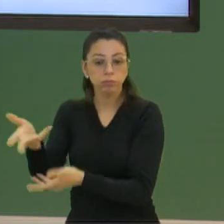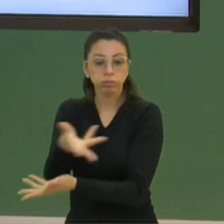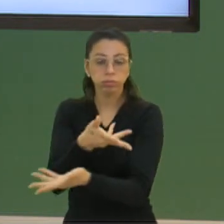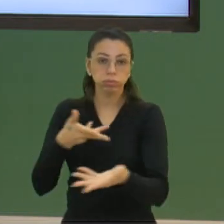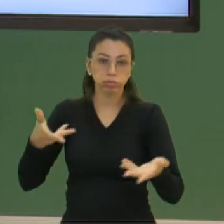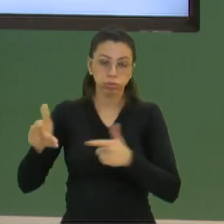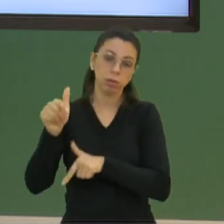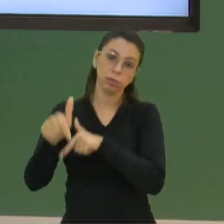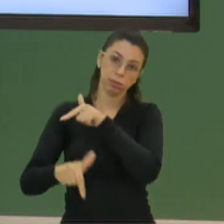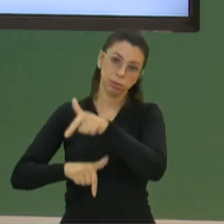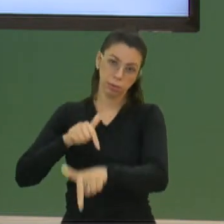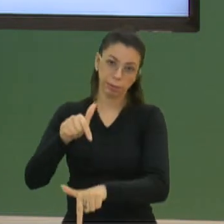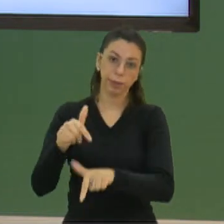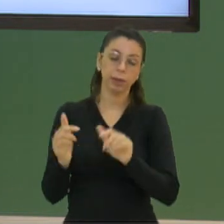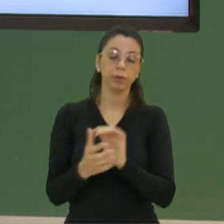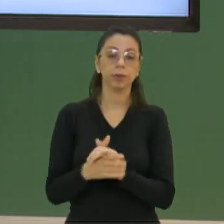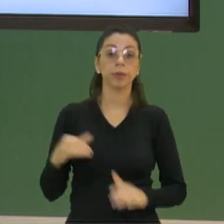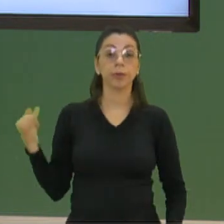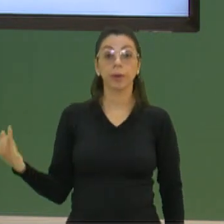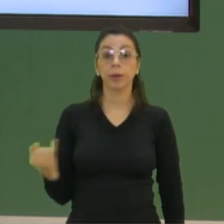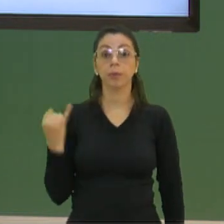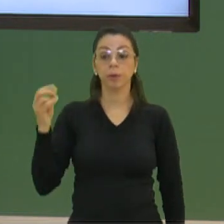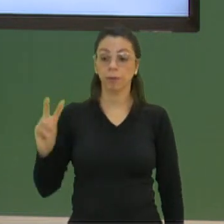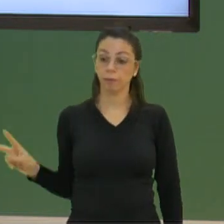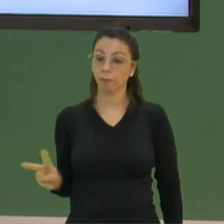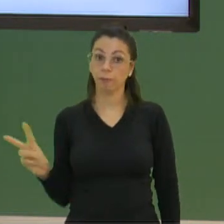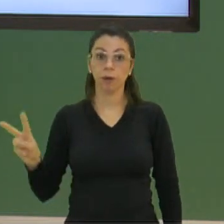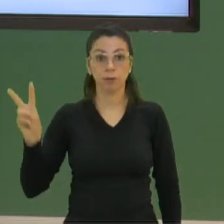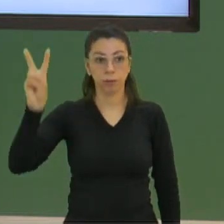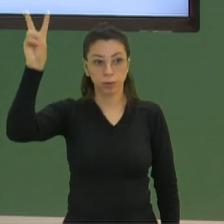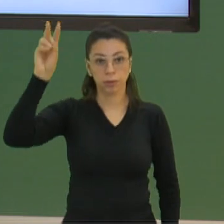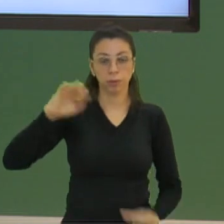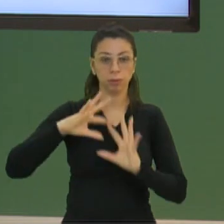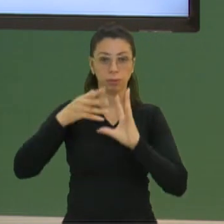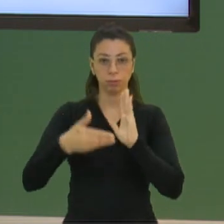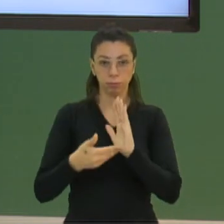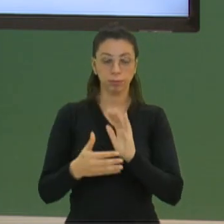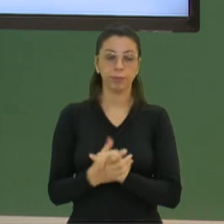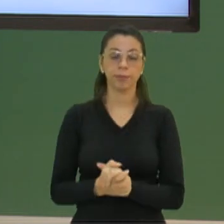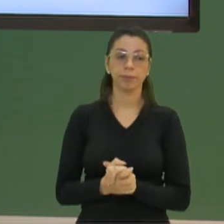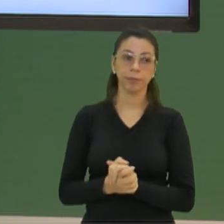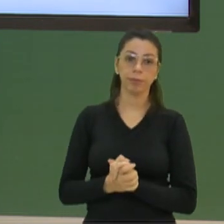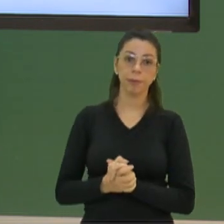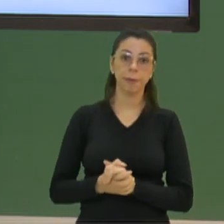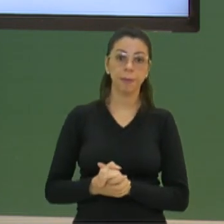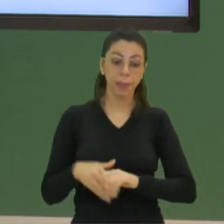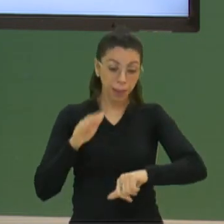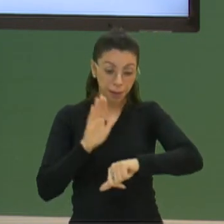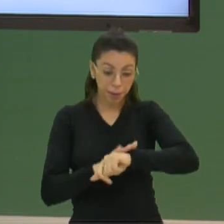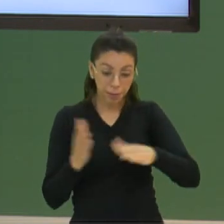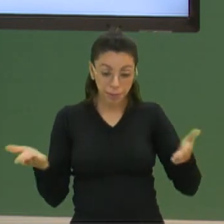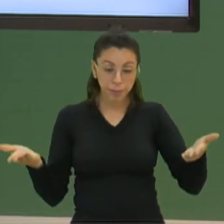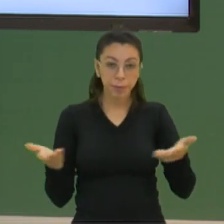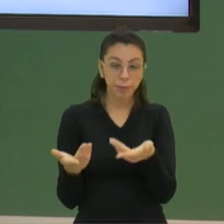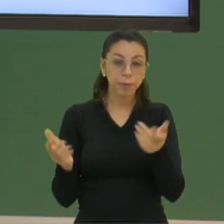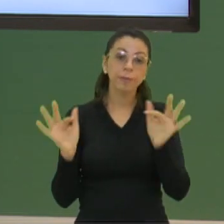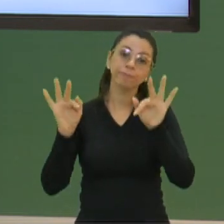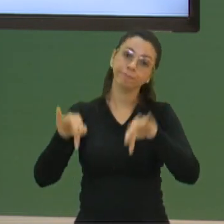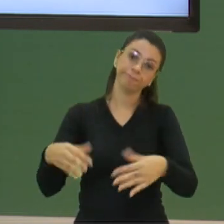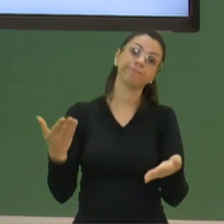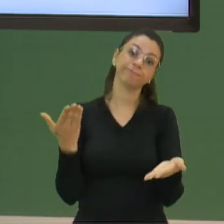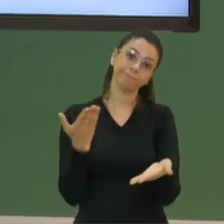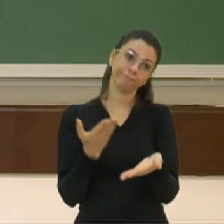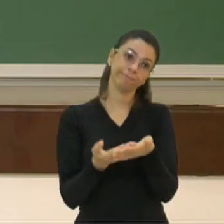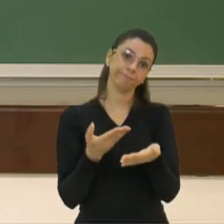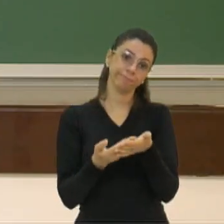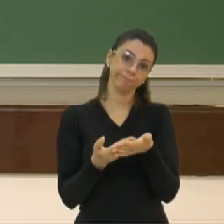trabalho. Então, é muito importante a gente valorizar tudo isso. Neste momento, a gente chega ao final da aula.